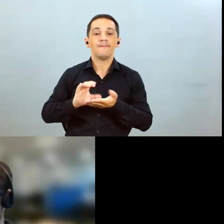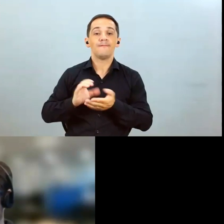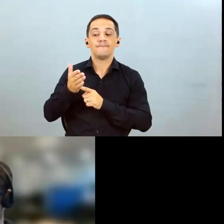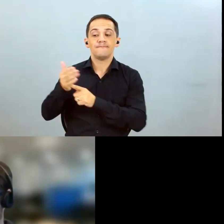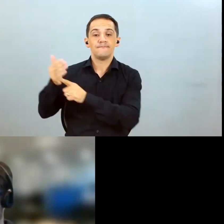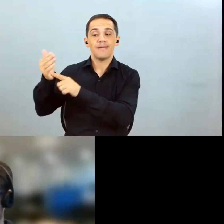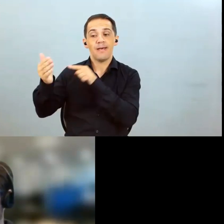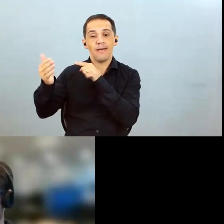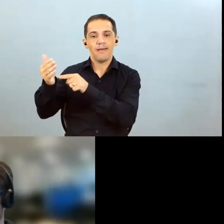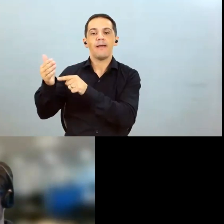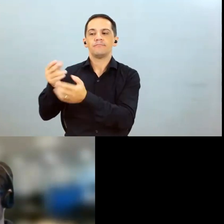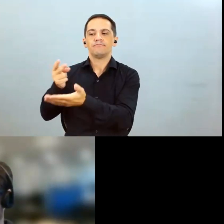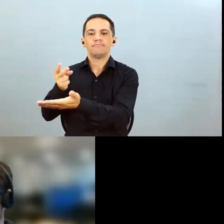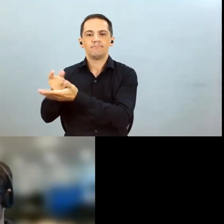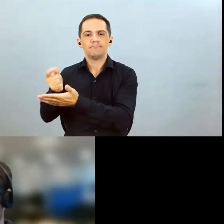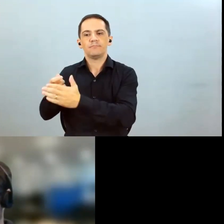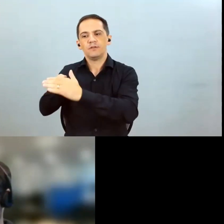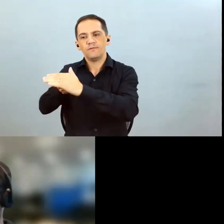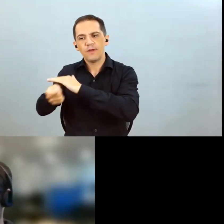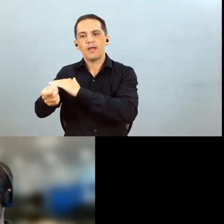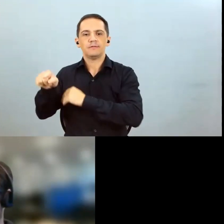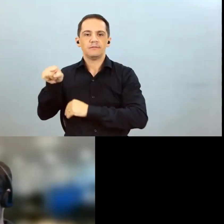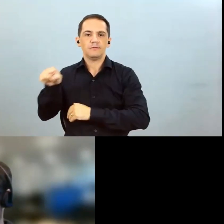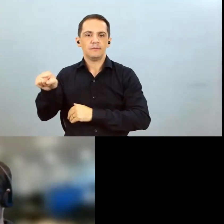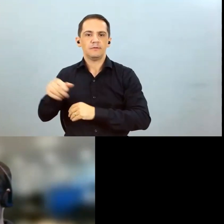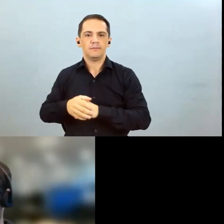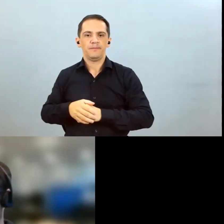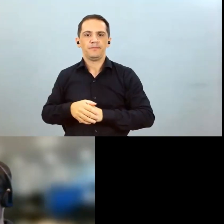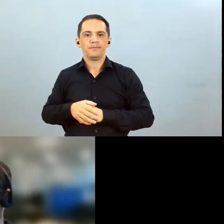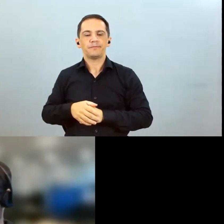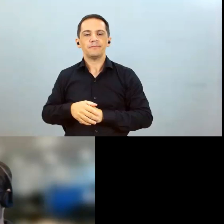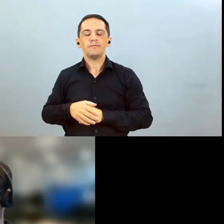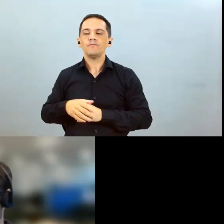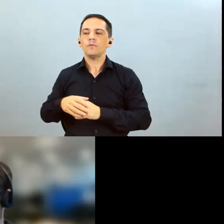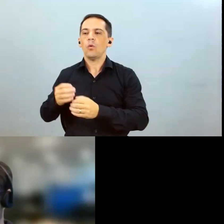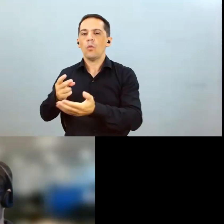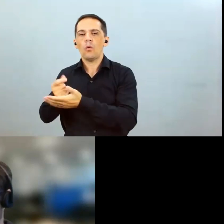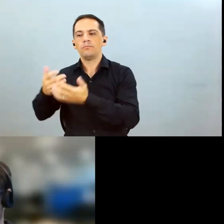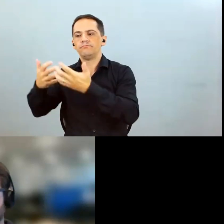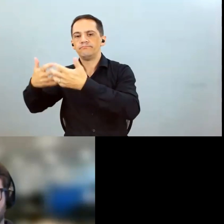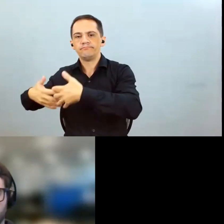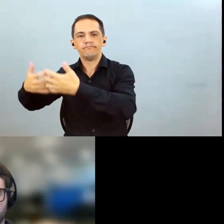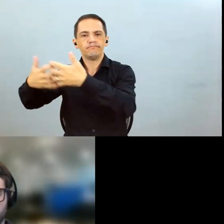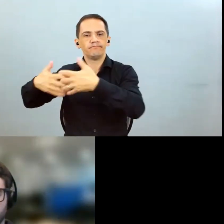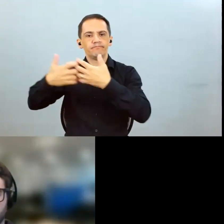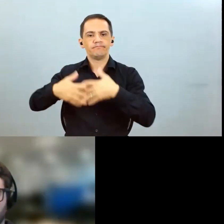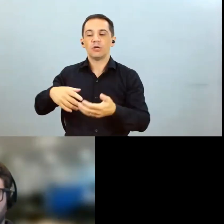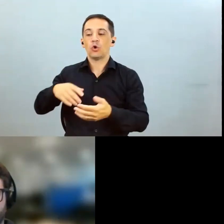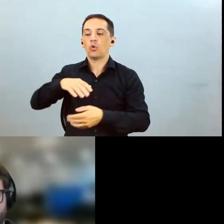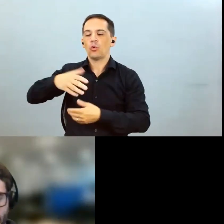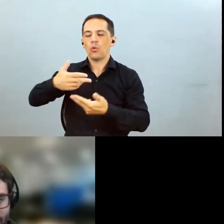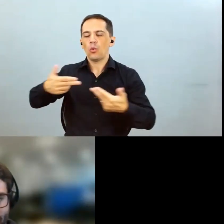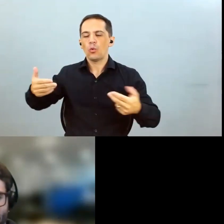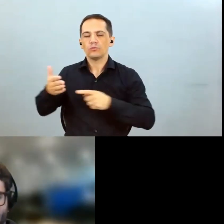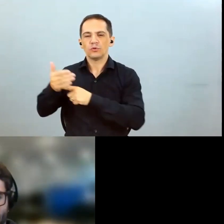economizando em termos de alocação de capital para modernizar o nosso parque de máquinas para investir na agricultura digital então essa é